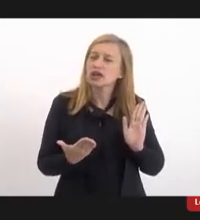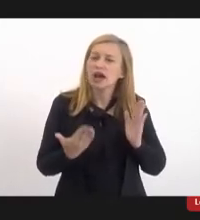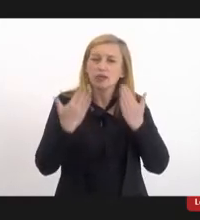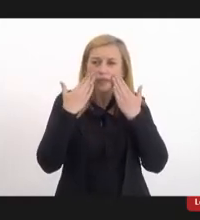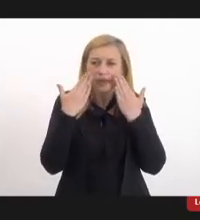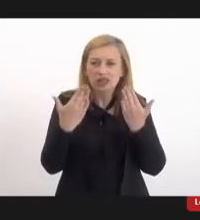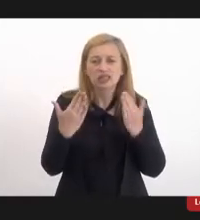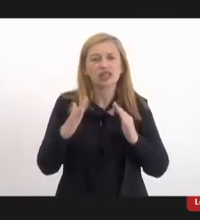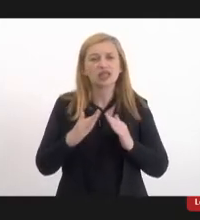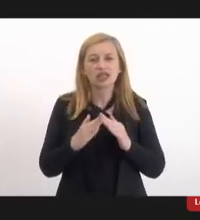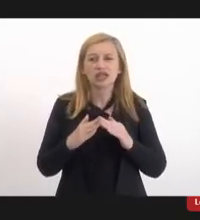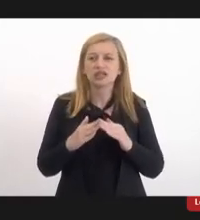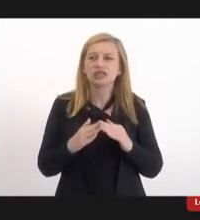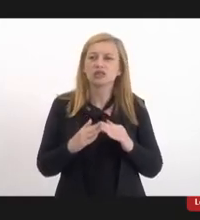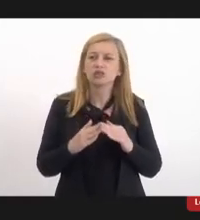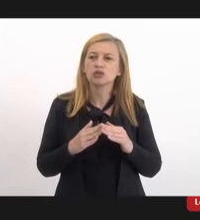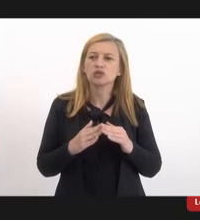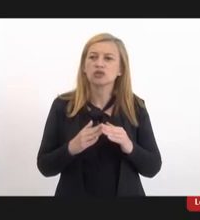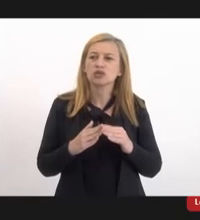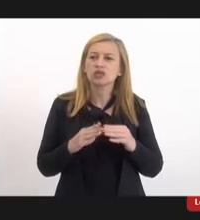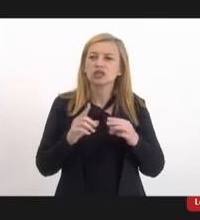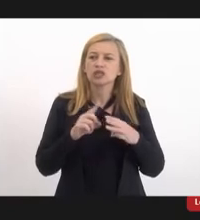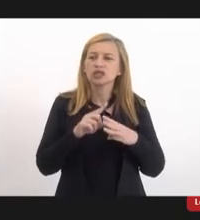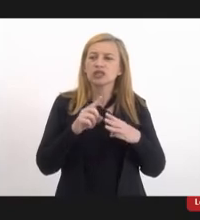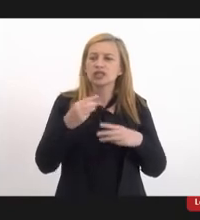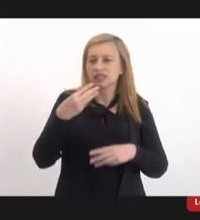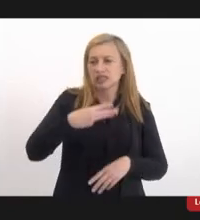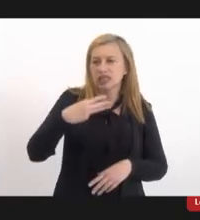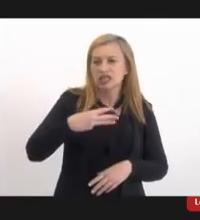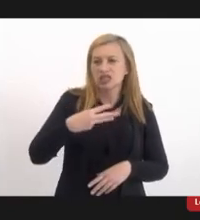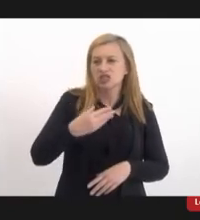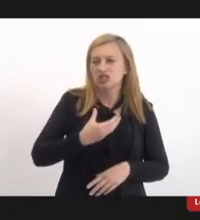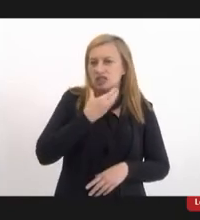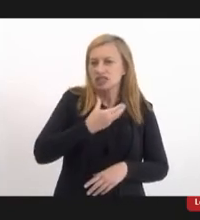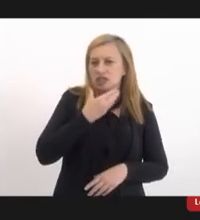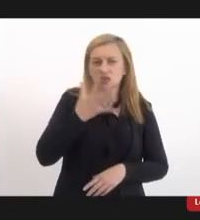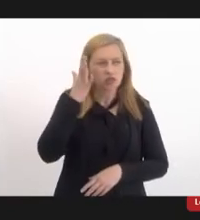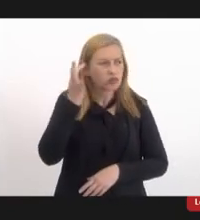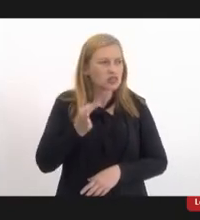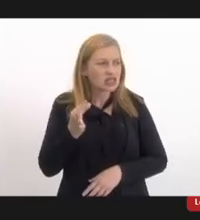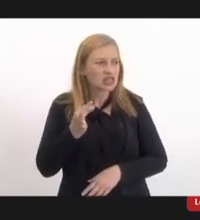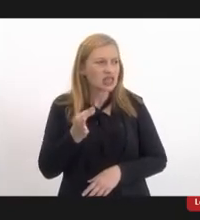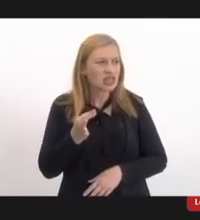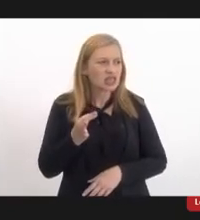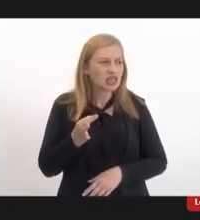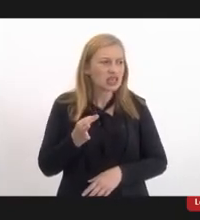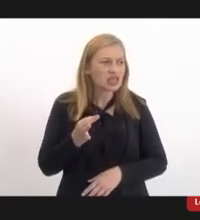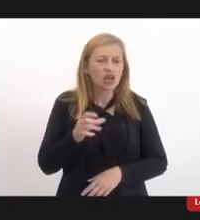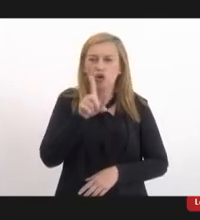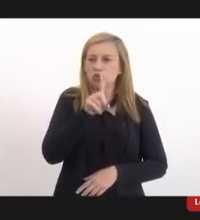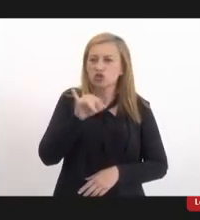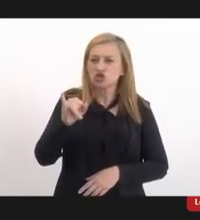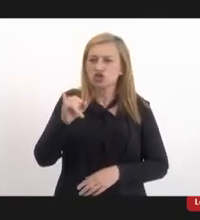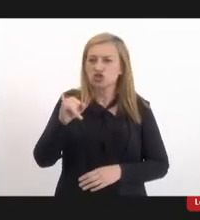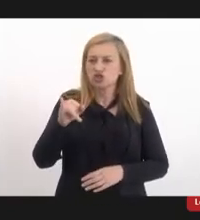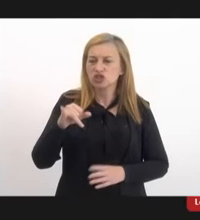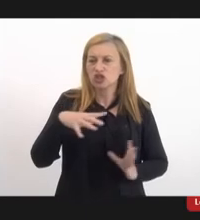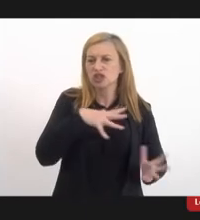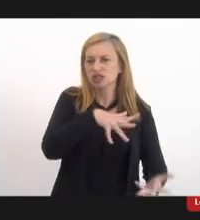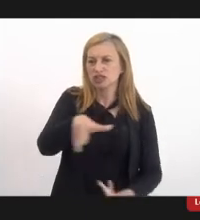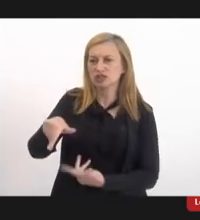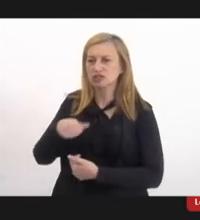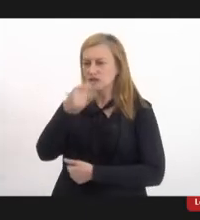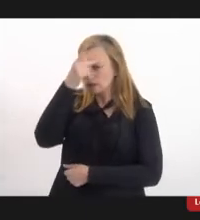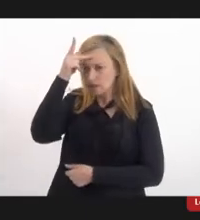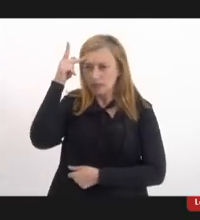apresentar na casa o 3 de dezembro, não sei se é o 3 de dezembro, que é o dia internacional da pessoa